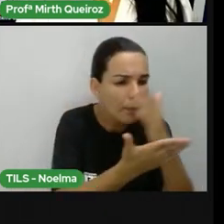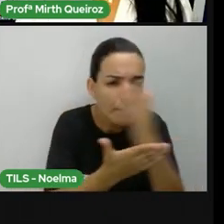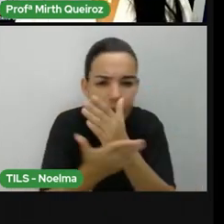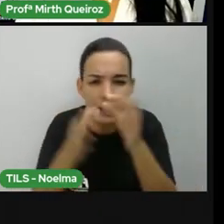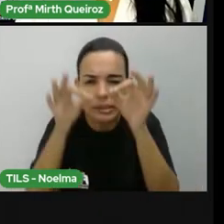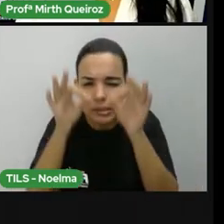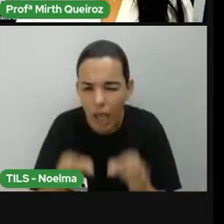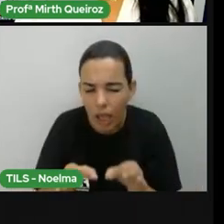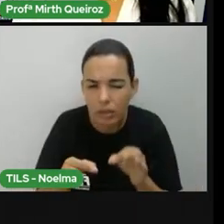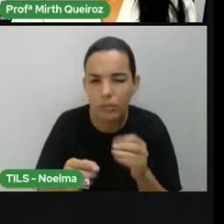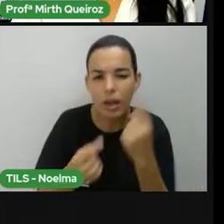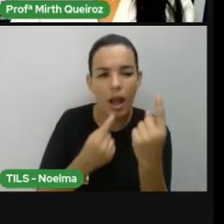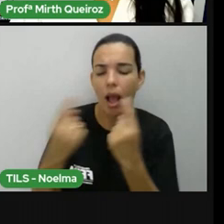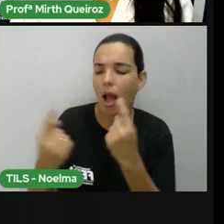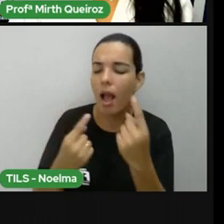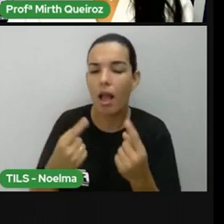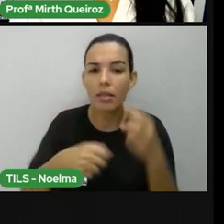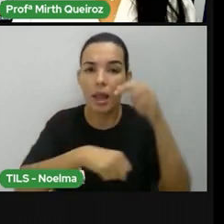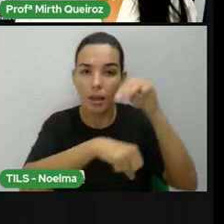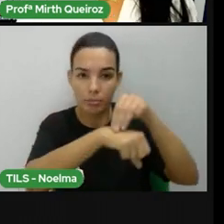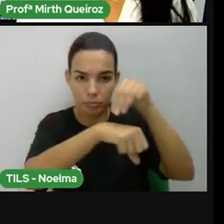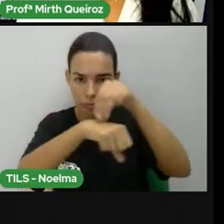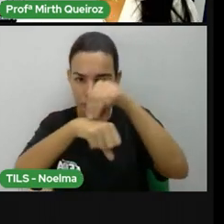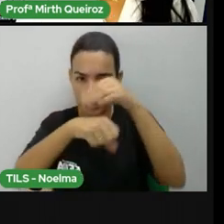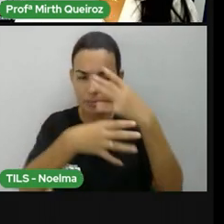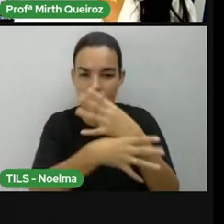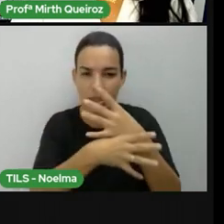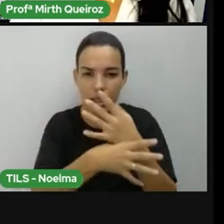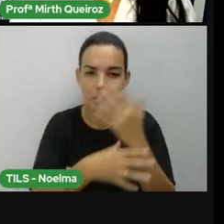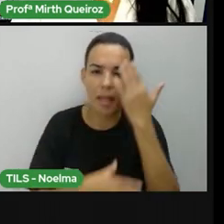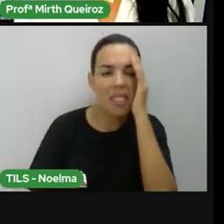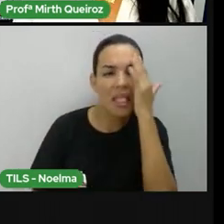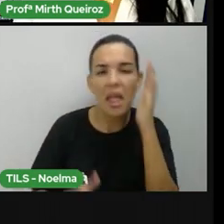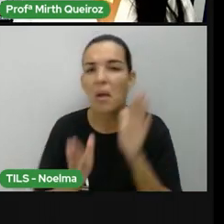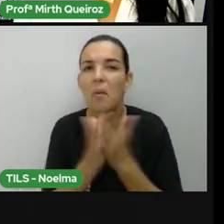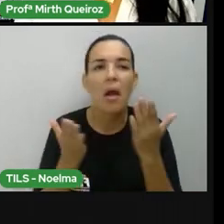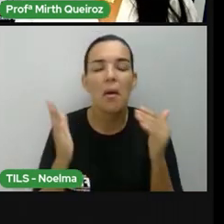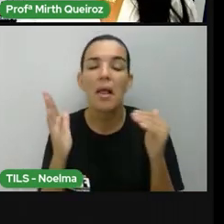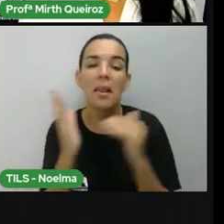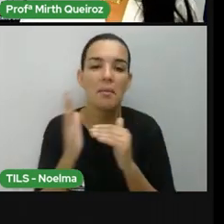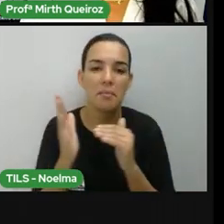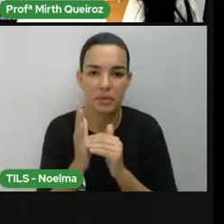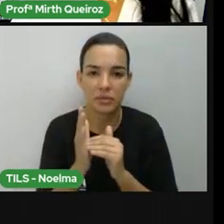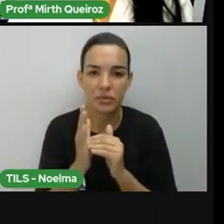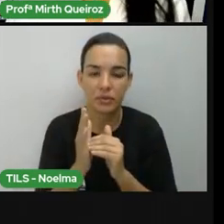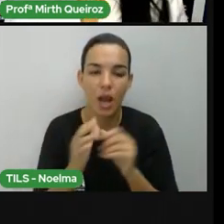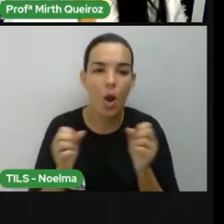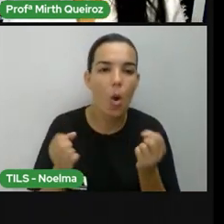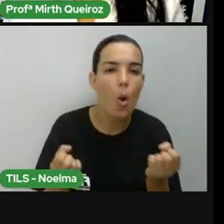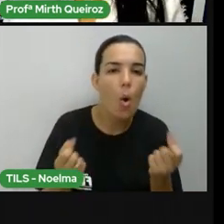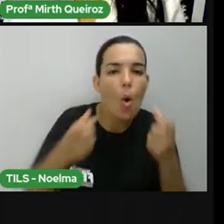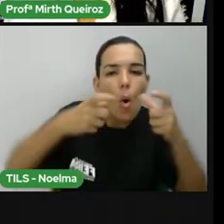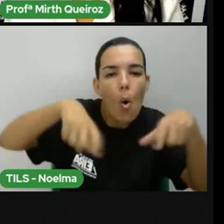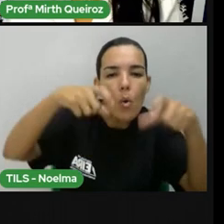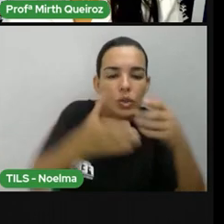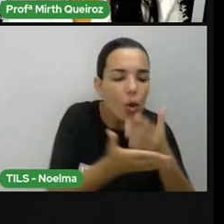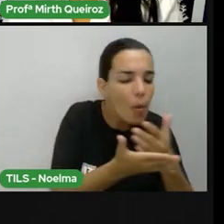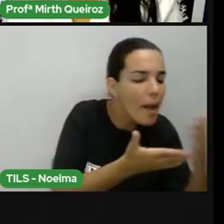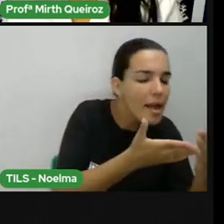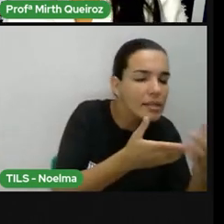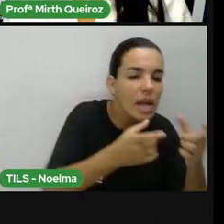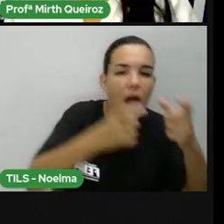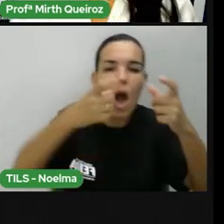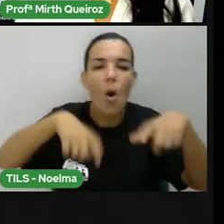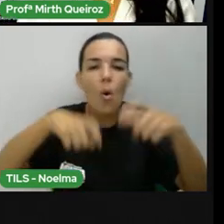cada município, né, sabe, pra gente entender qual é o limite entre eles, né, onde um termina, onde o outro